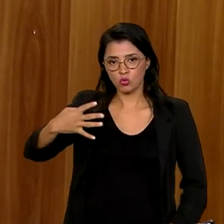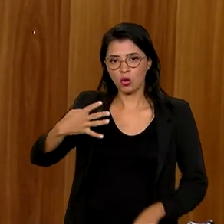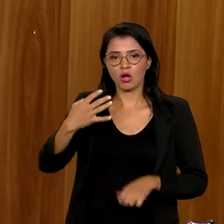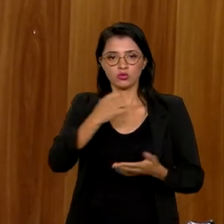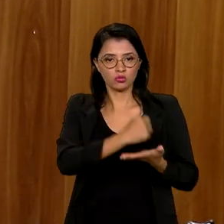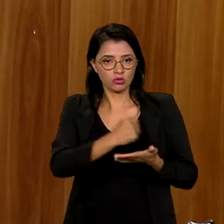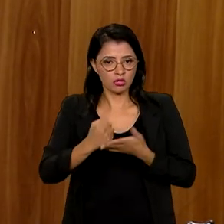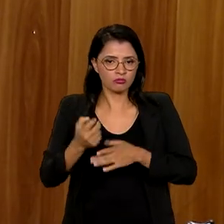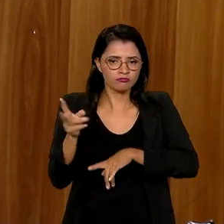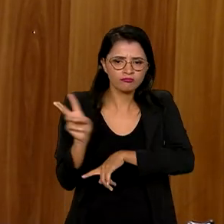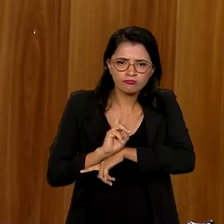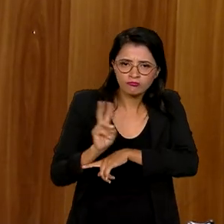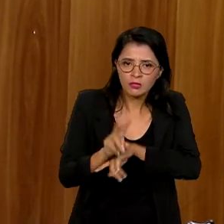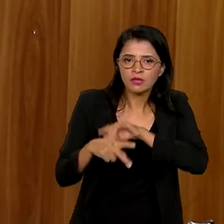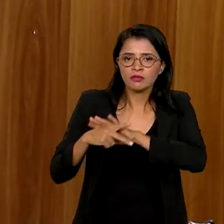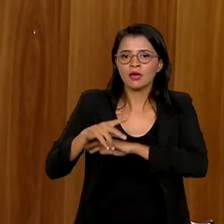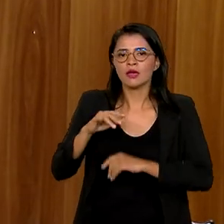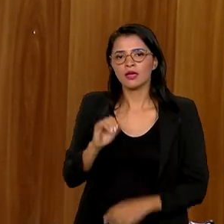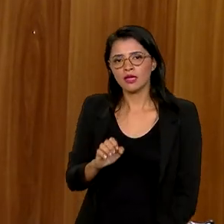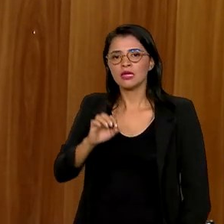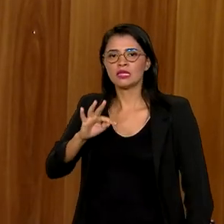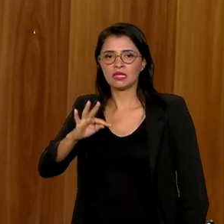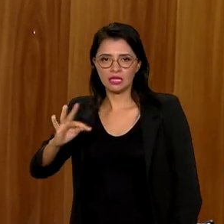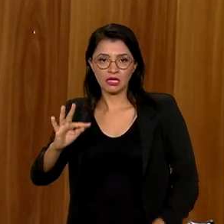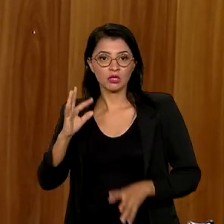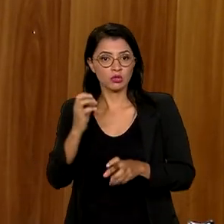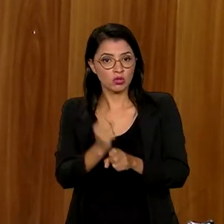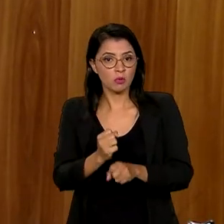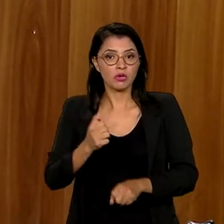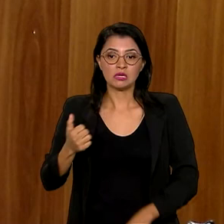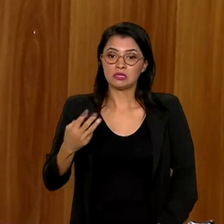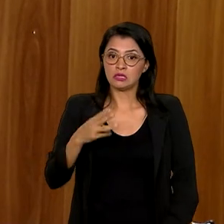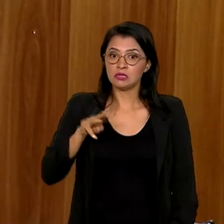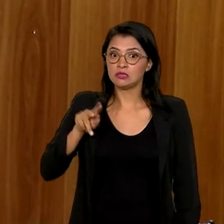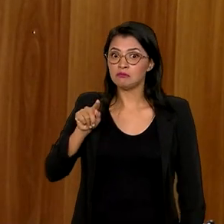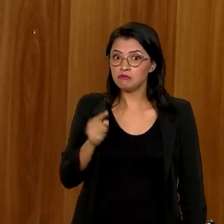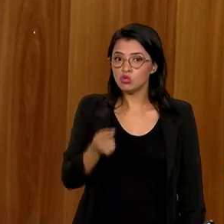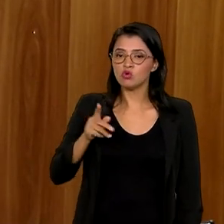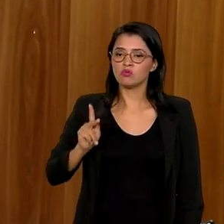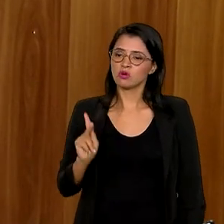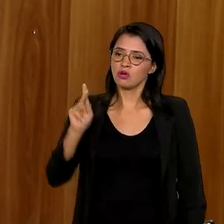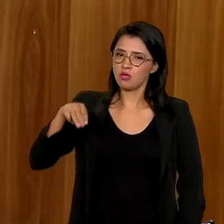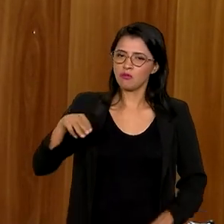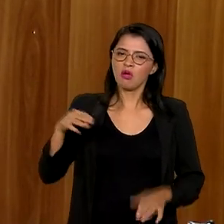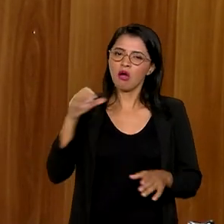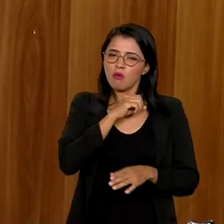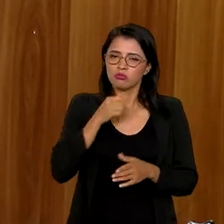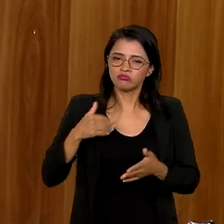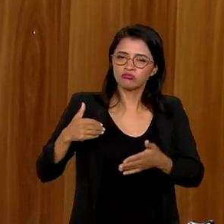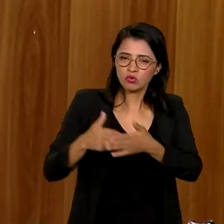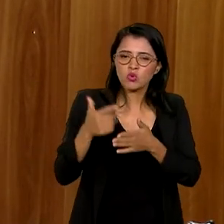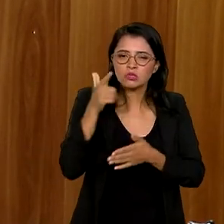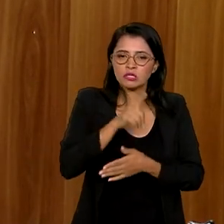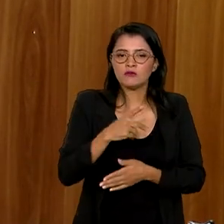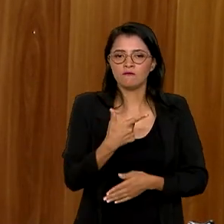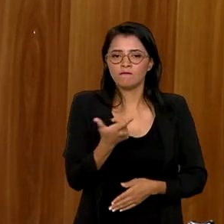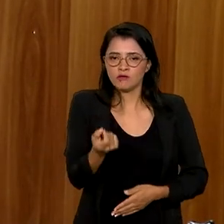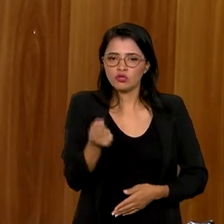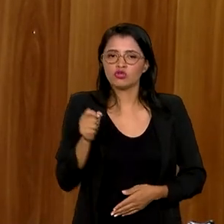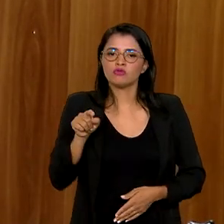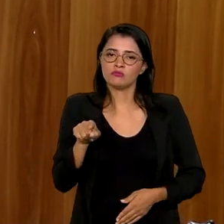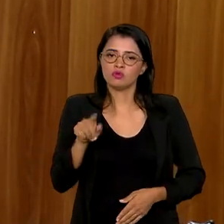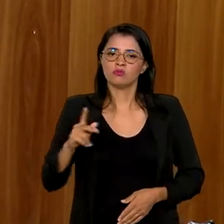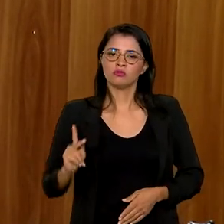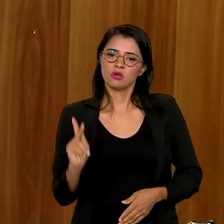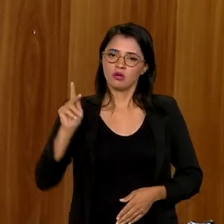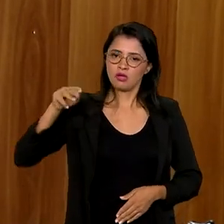fiscalização e supervisão da NTT, somam 13 mil quilômetros e, em breve, nós vamos atingir 20 mil quilômetros. As rodovias concedidas, em